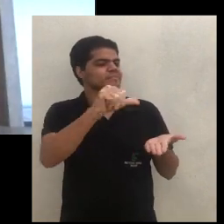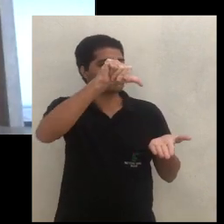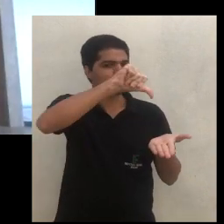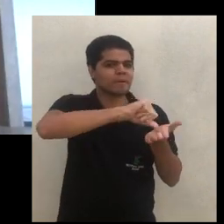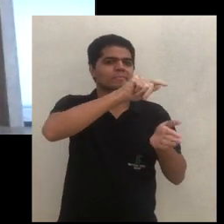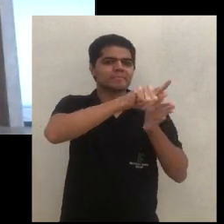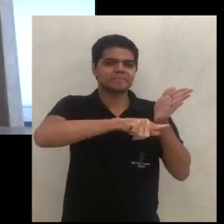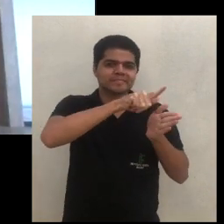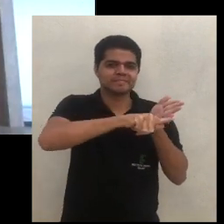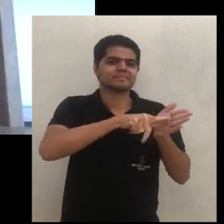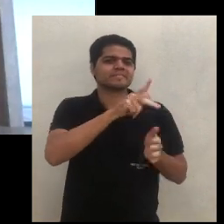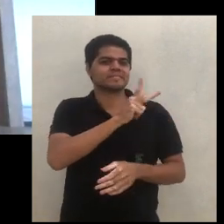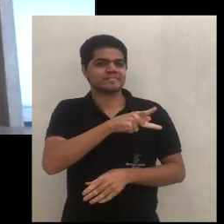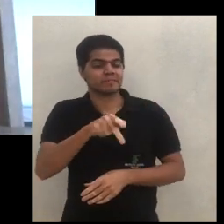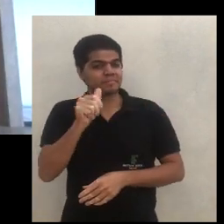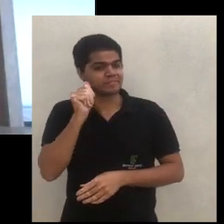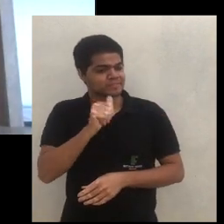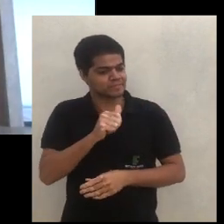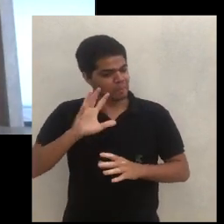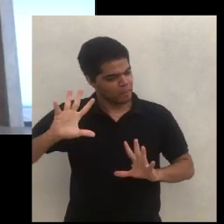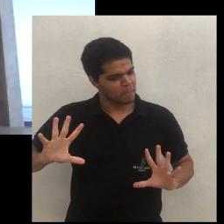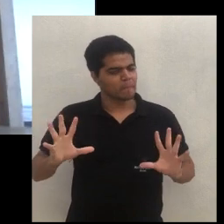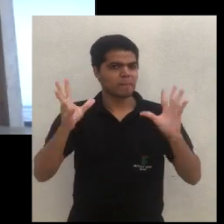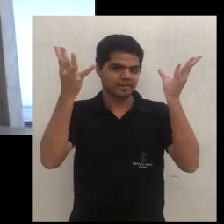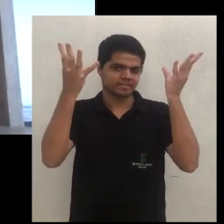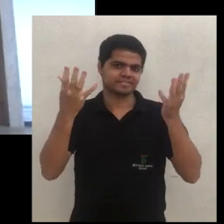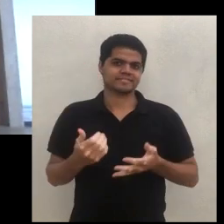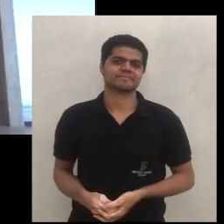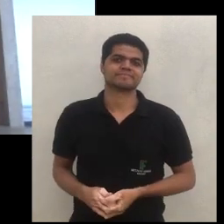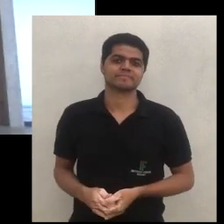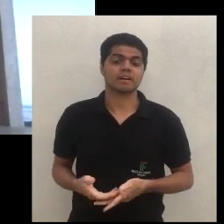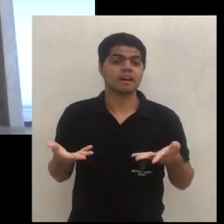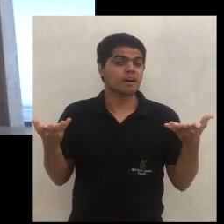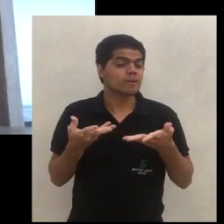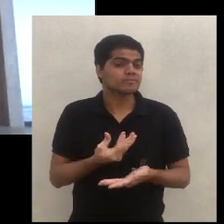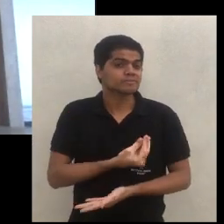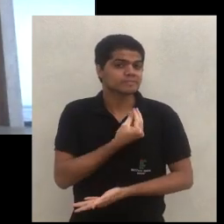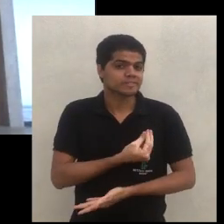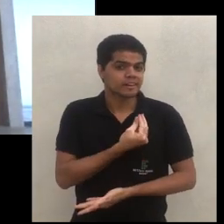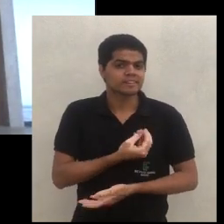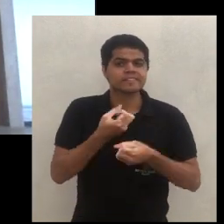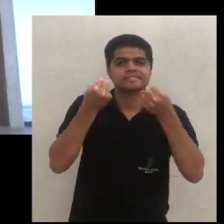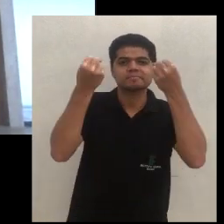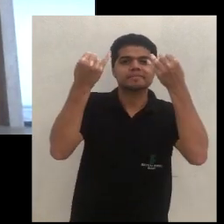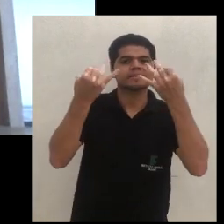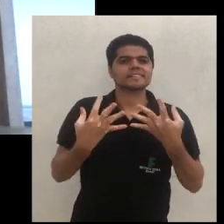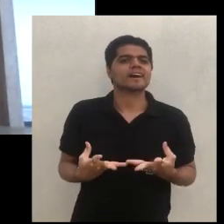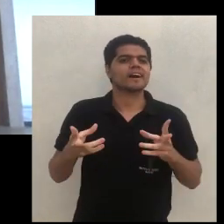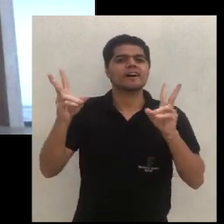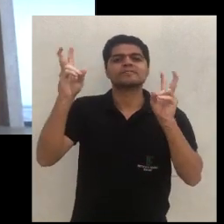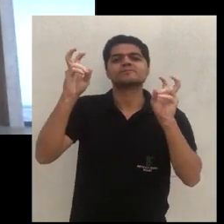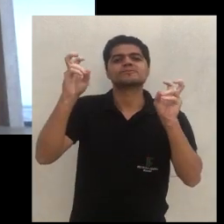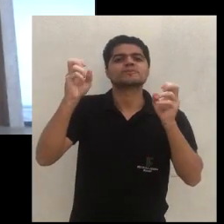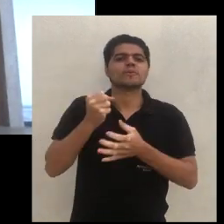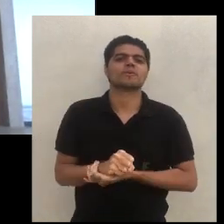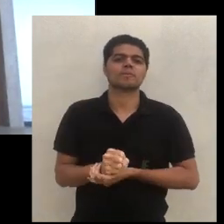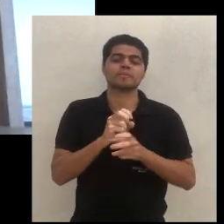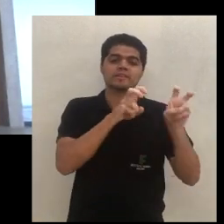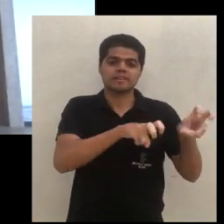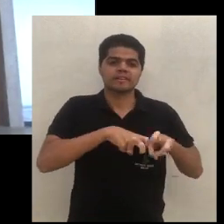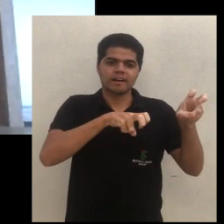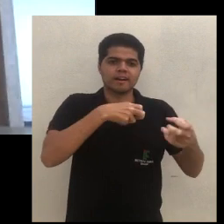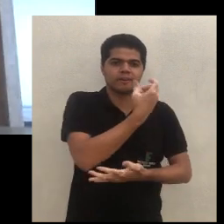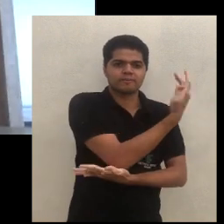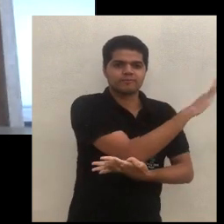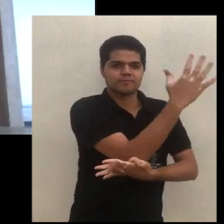Guanabi pela realização de mais este evento. Eu vou estar aqui com vocês falando um pouco sobre agrofloresta e